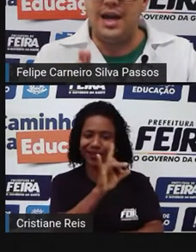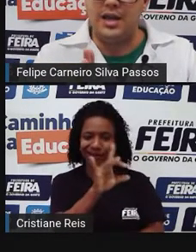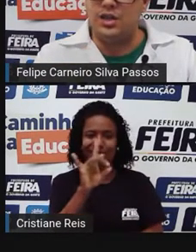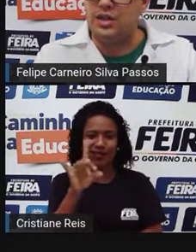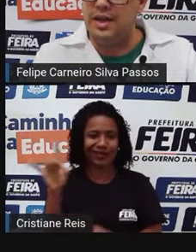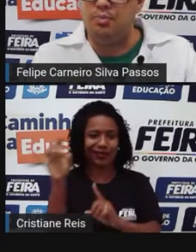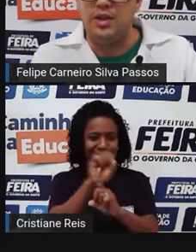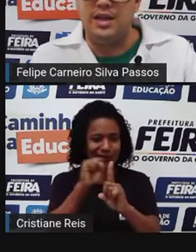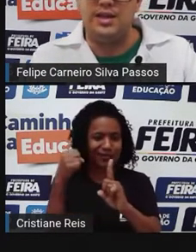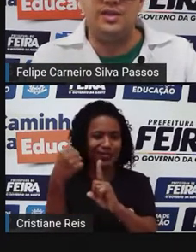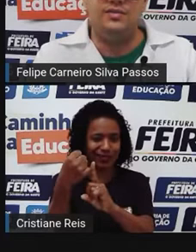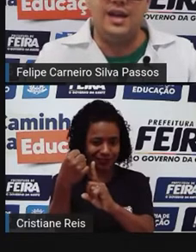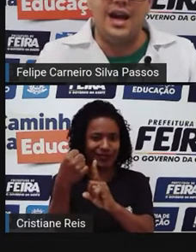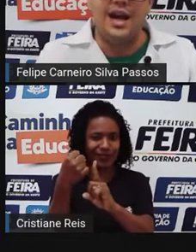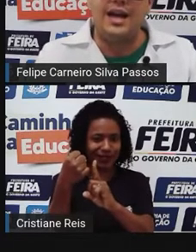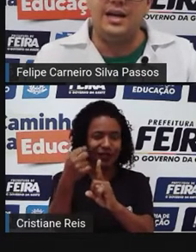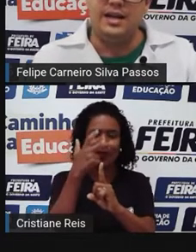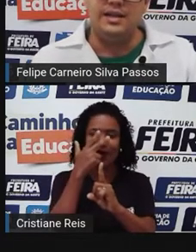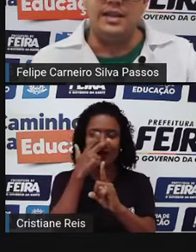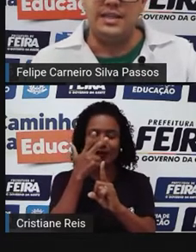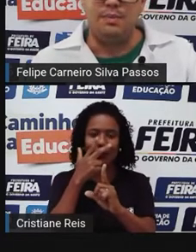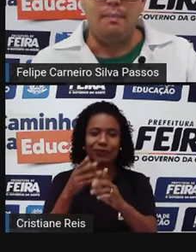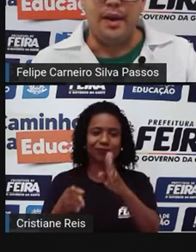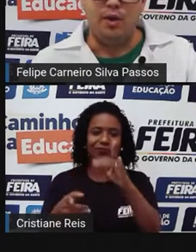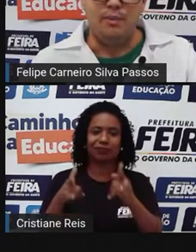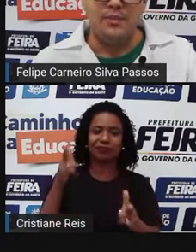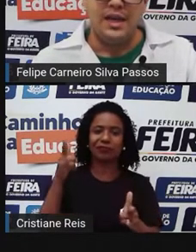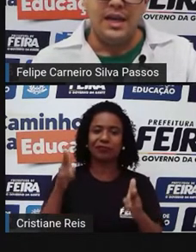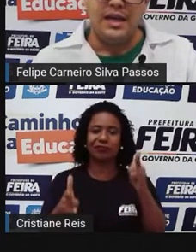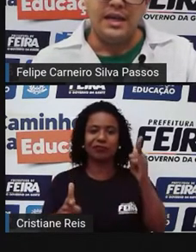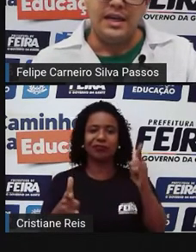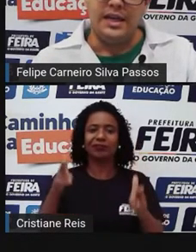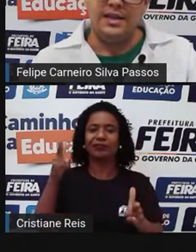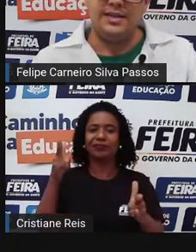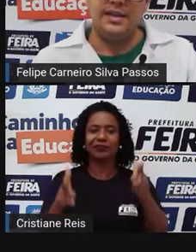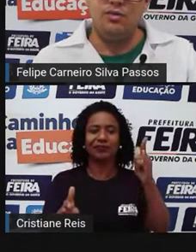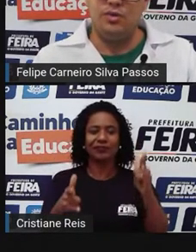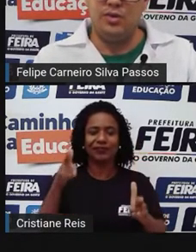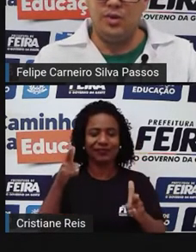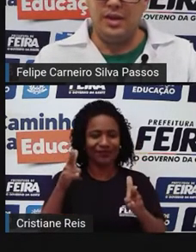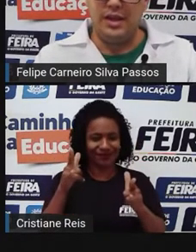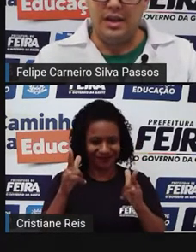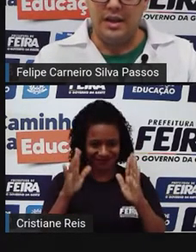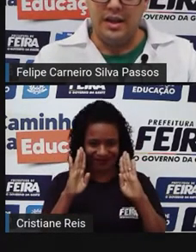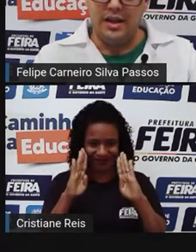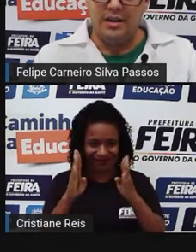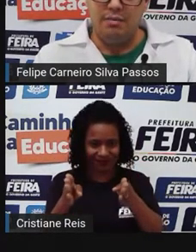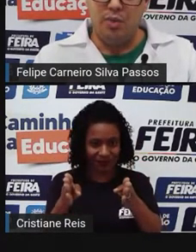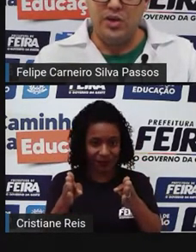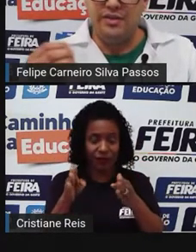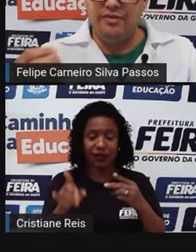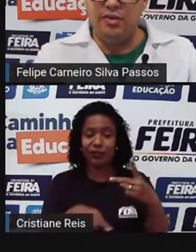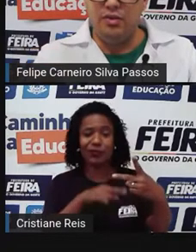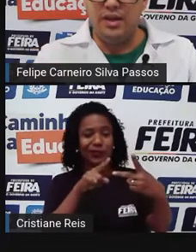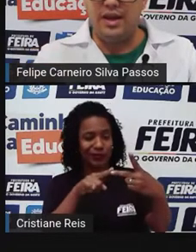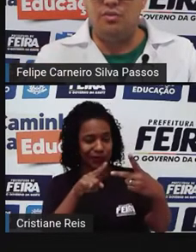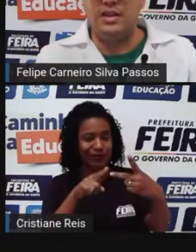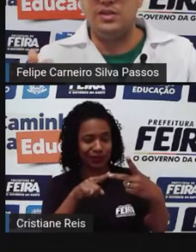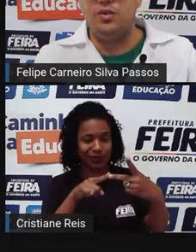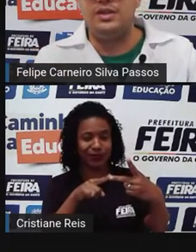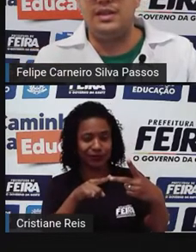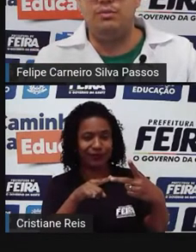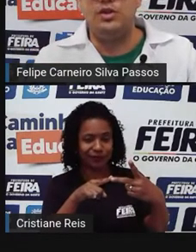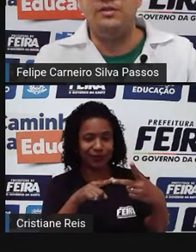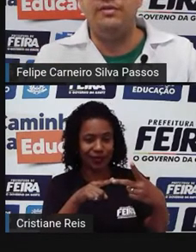sociedade, ninguém poderia desviar desse papel. E, segundo, que o que motivou, né?